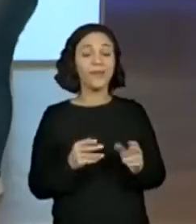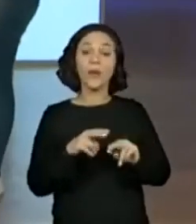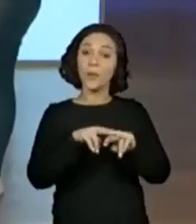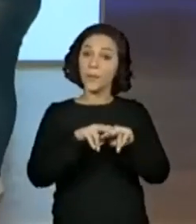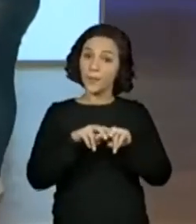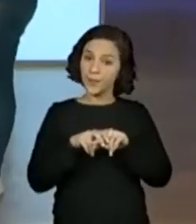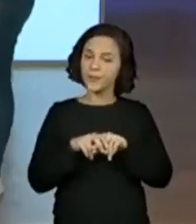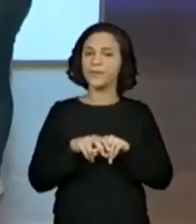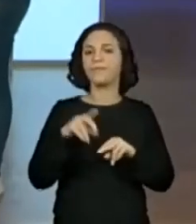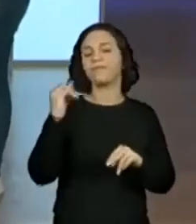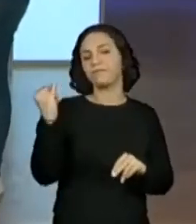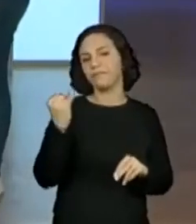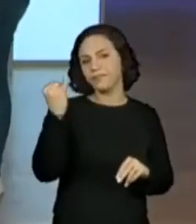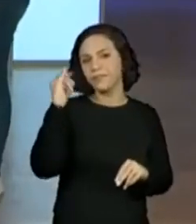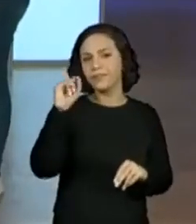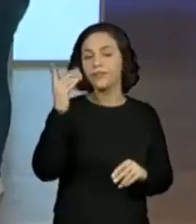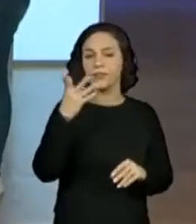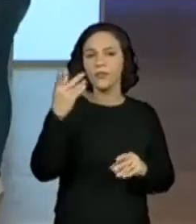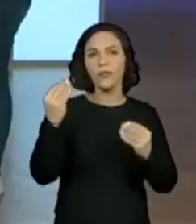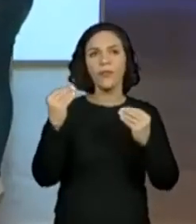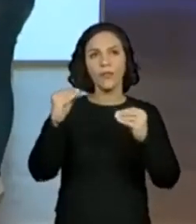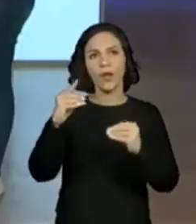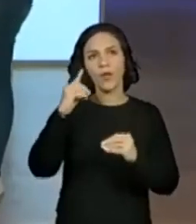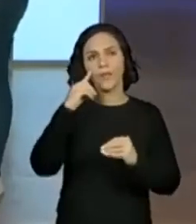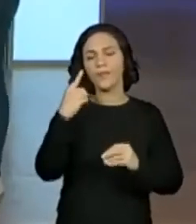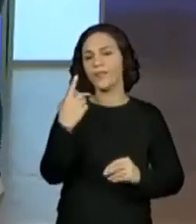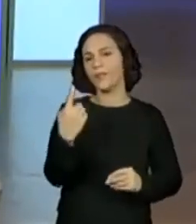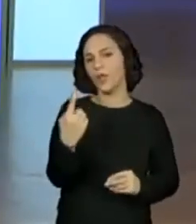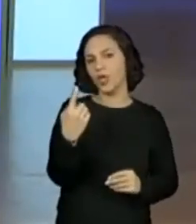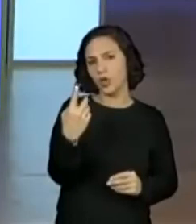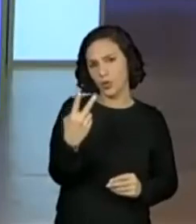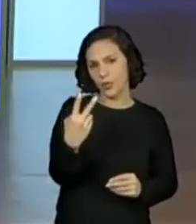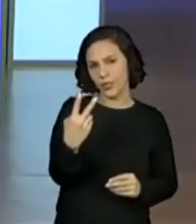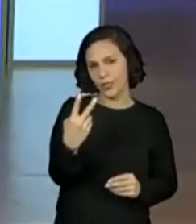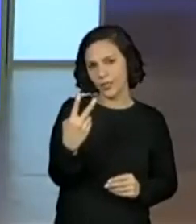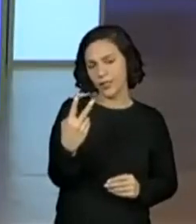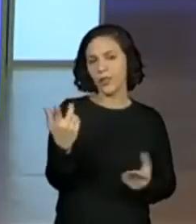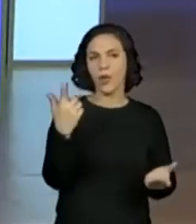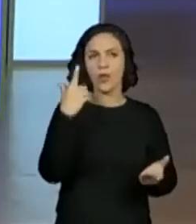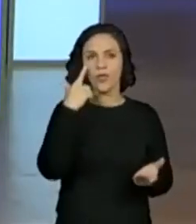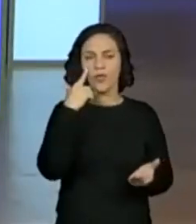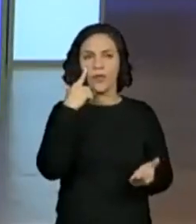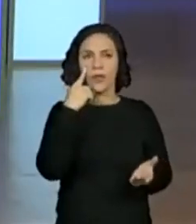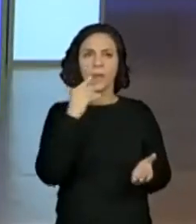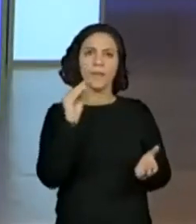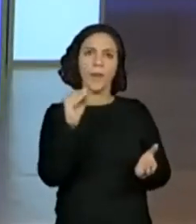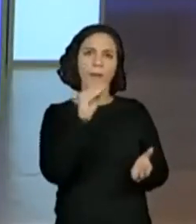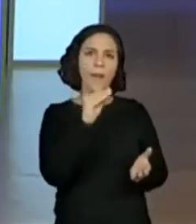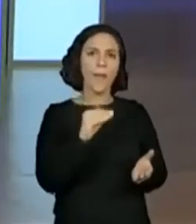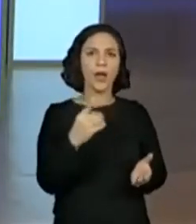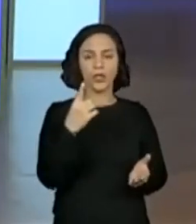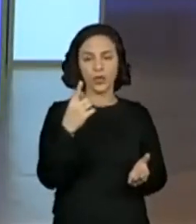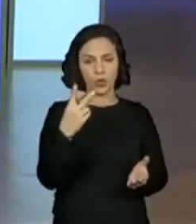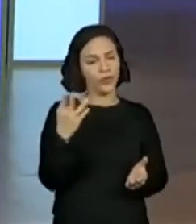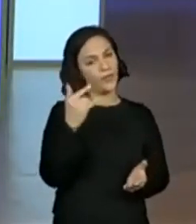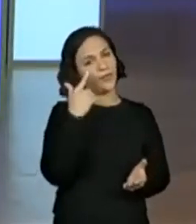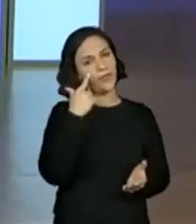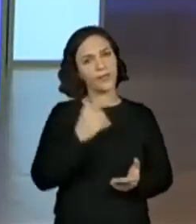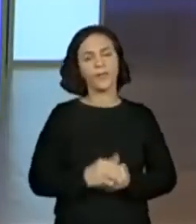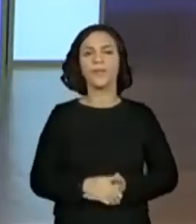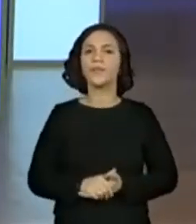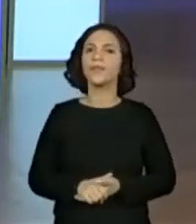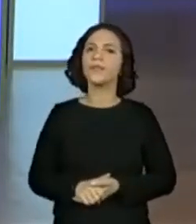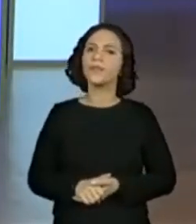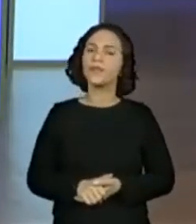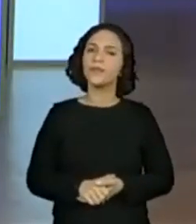primeiro, coloca pra gente doze tampinhas que vão representar doze rosas, certo? só, então